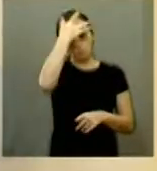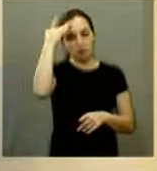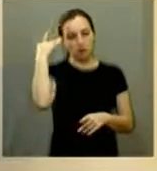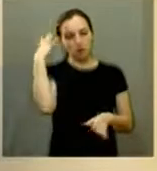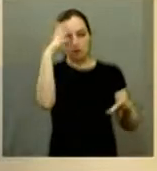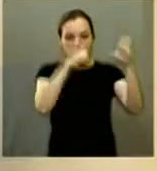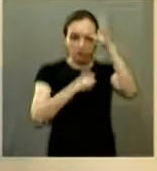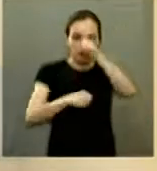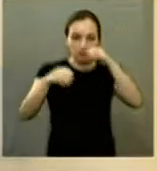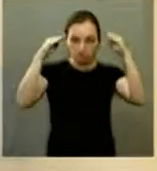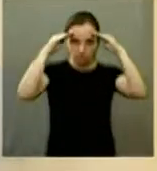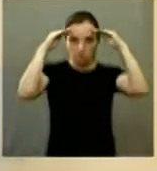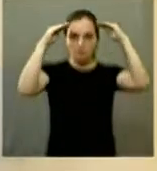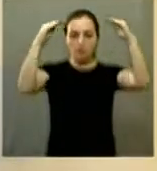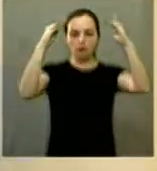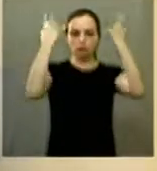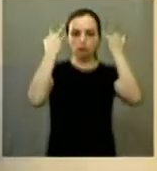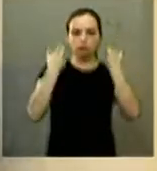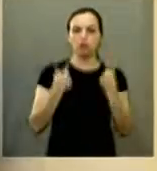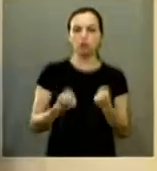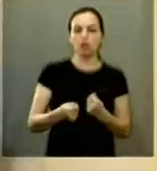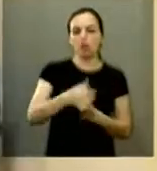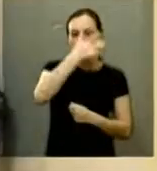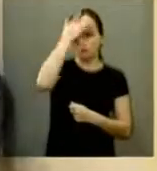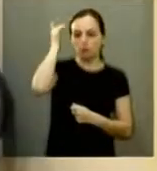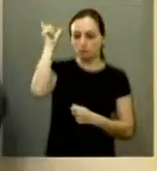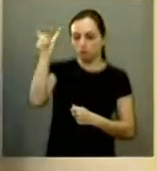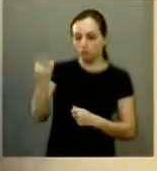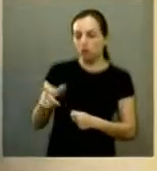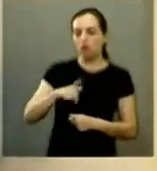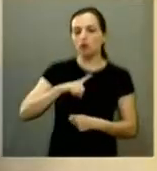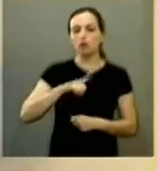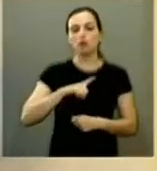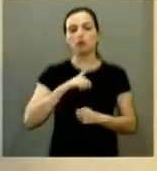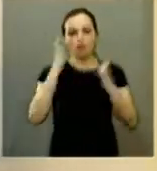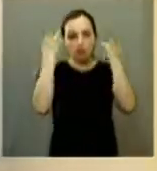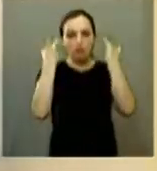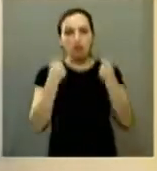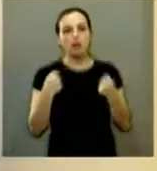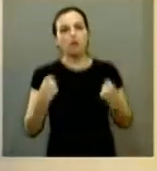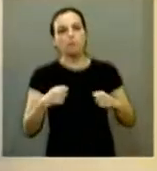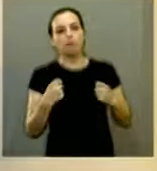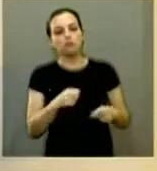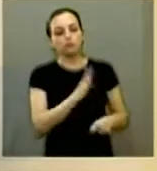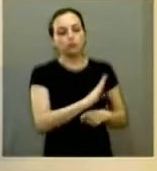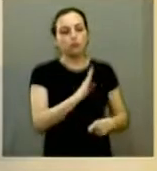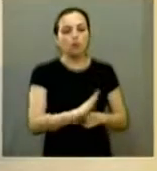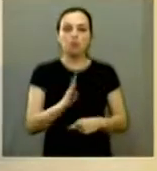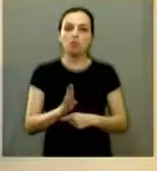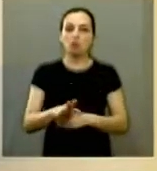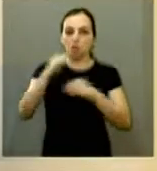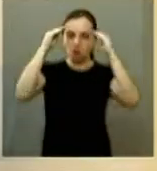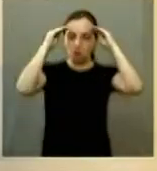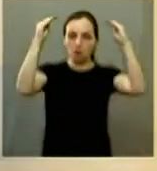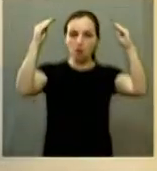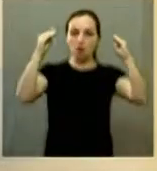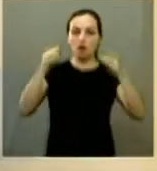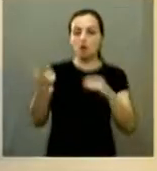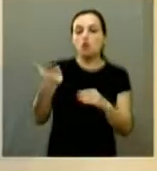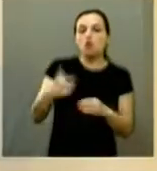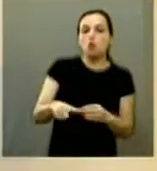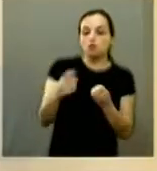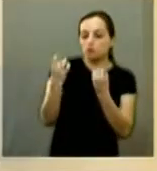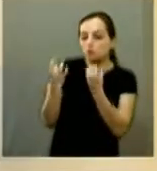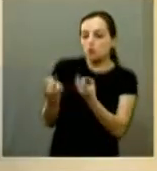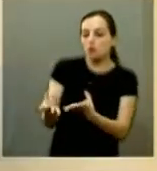respeitar mais os animais quem tem animal tem que aprender a cuidar respeitar e aqueles que gostam de abandonar animais